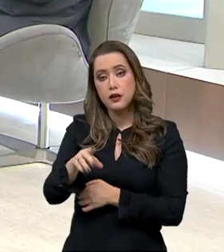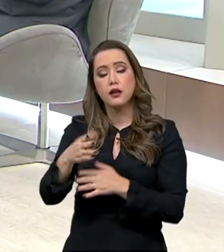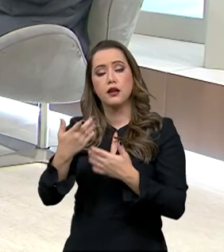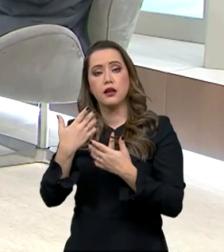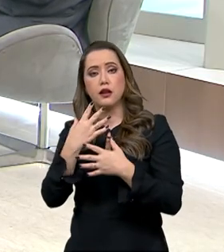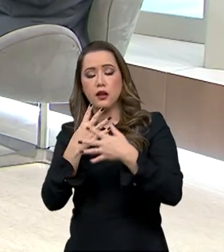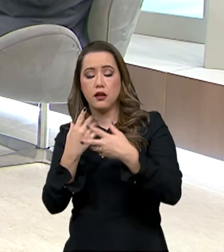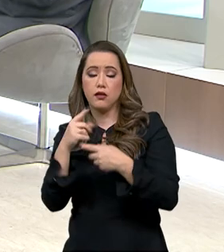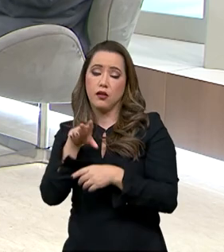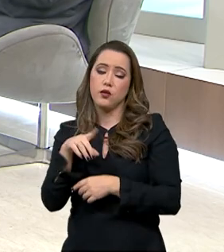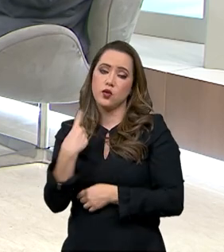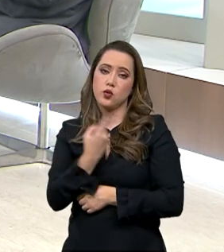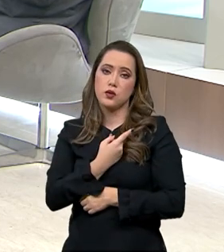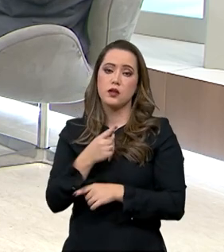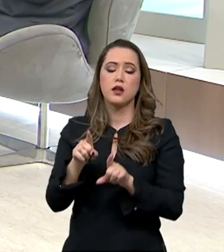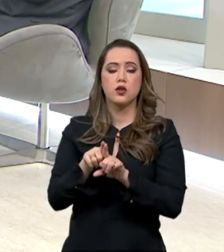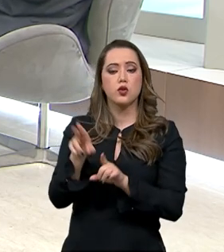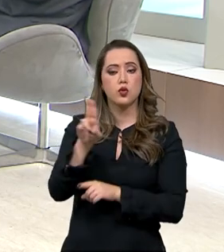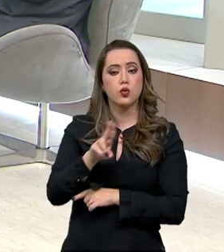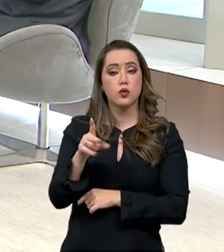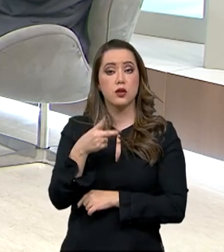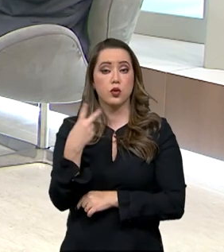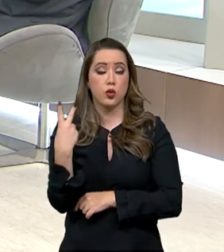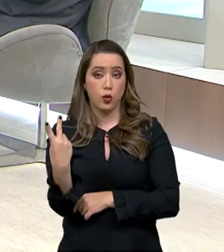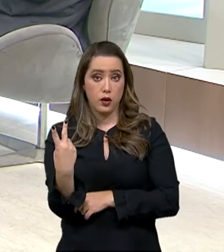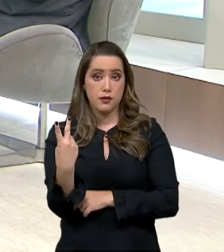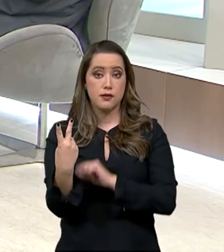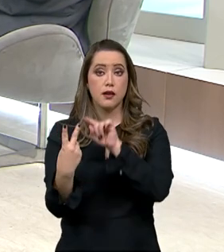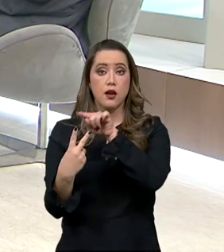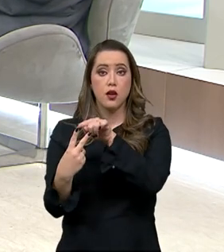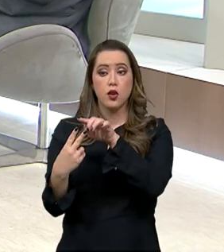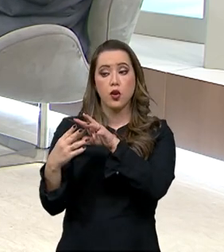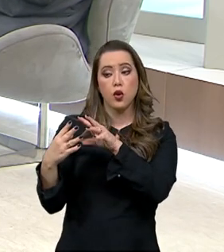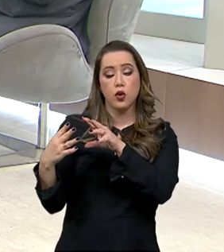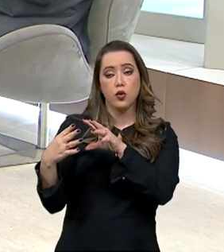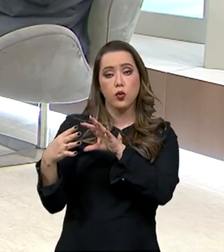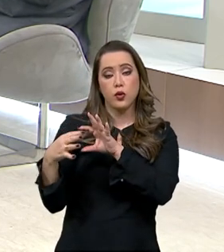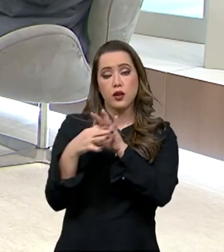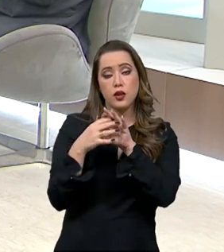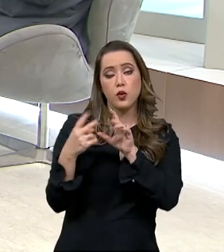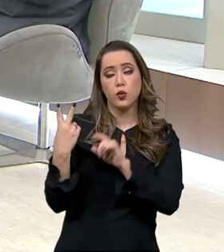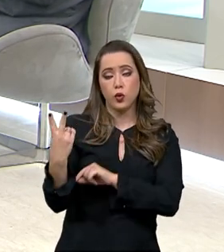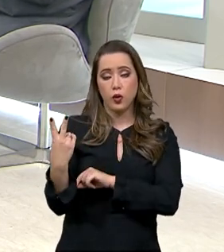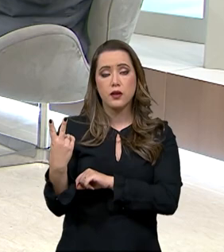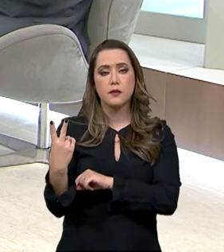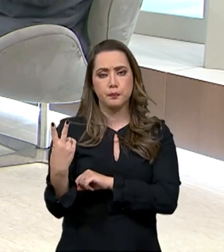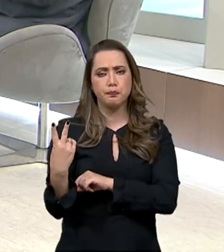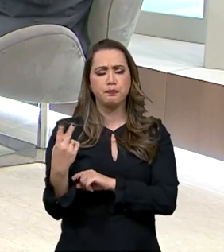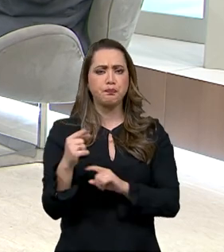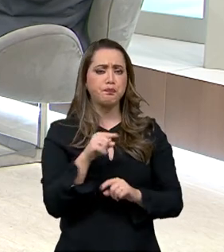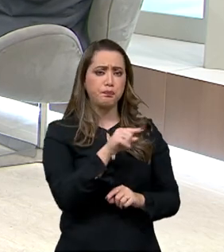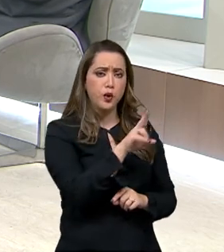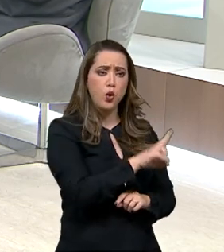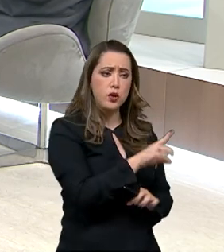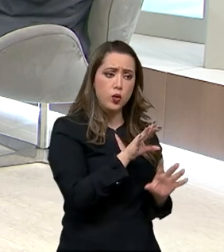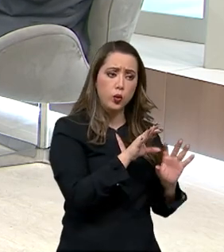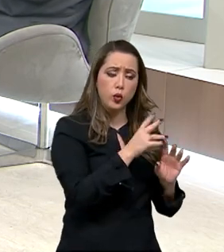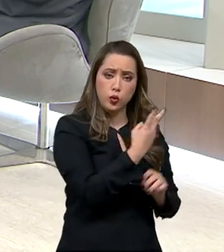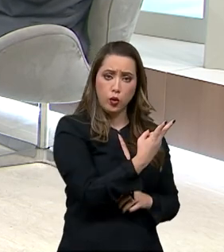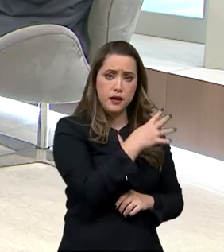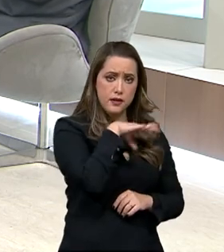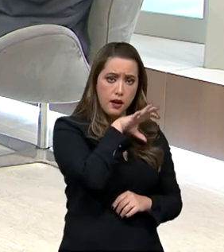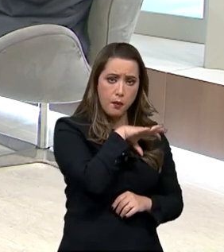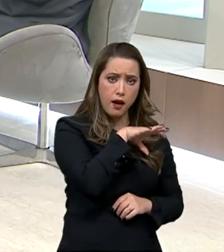giro indiano com o holandês europeu. Juntando as características positivas das duas raças.